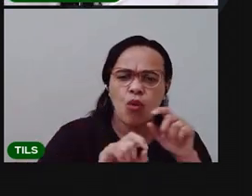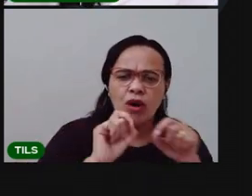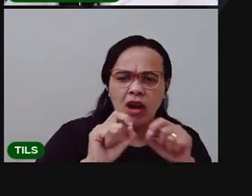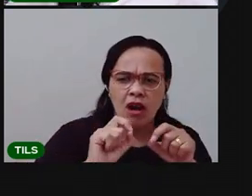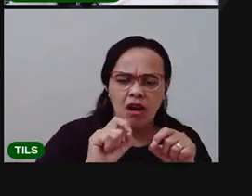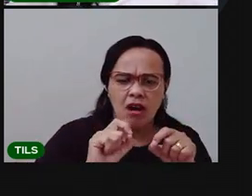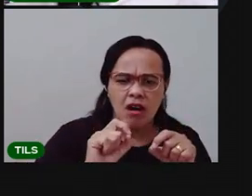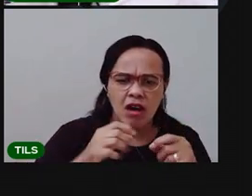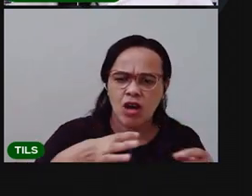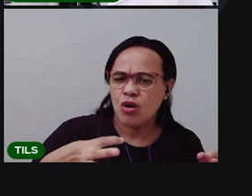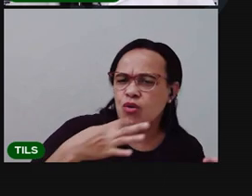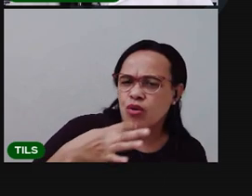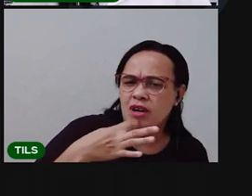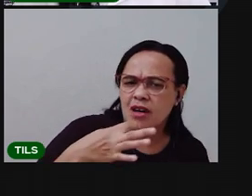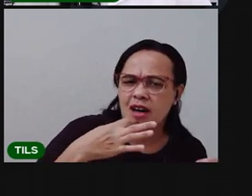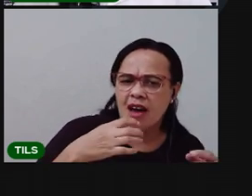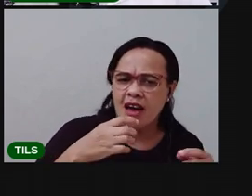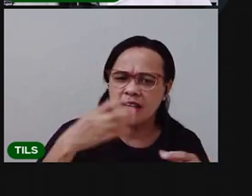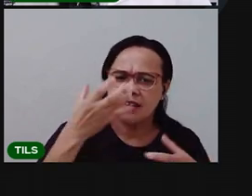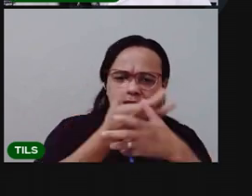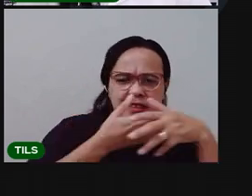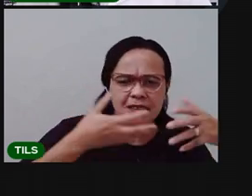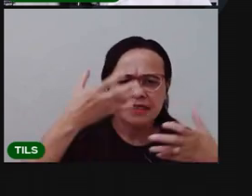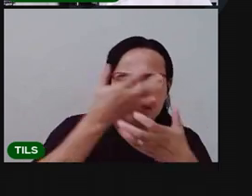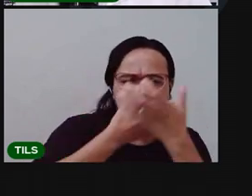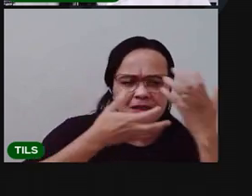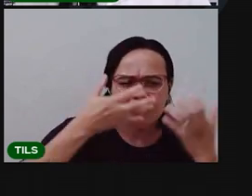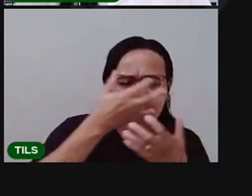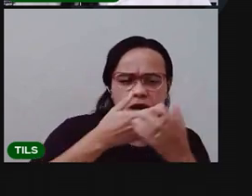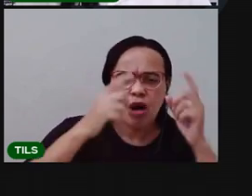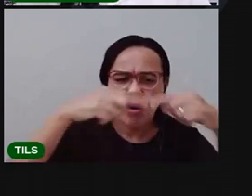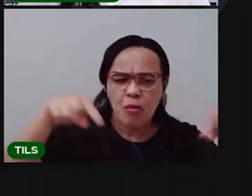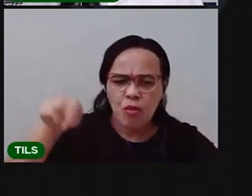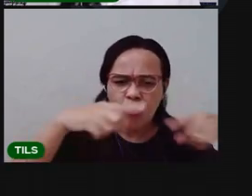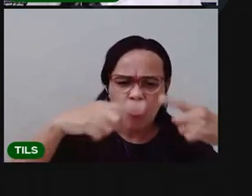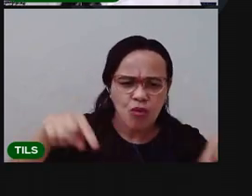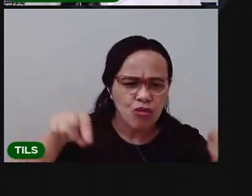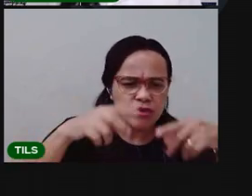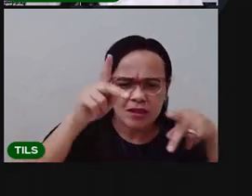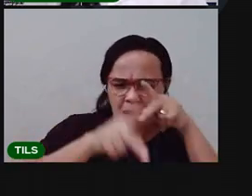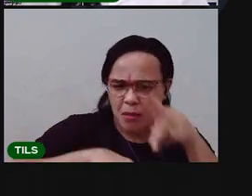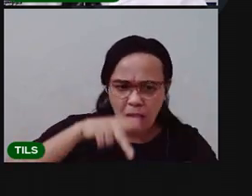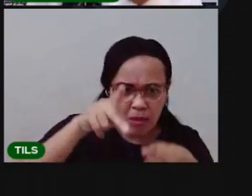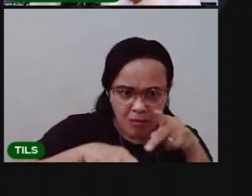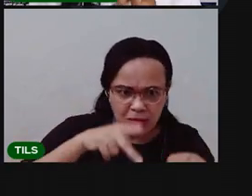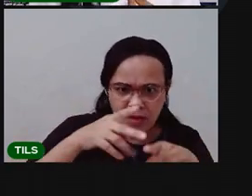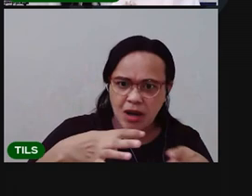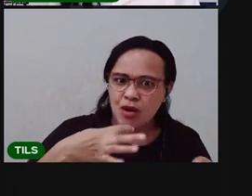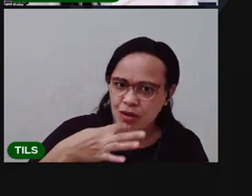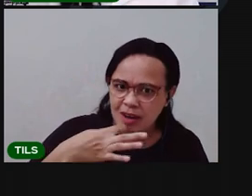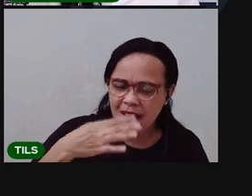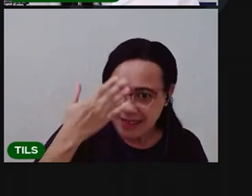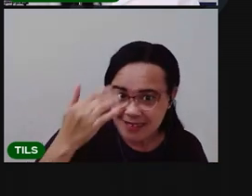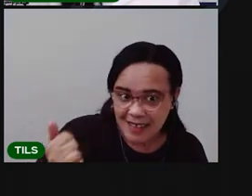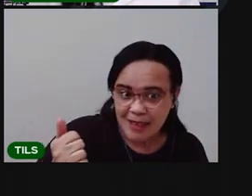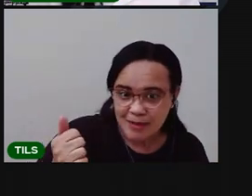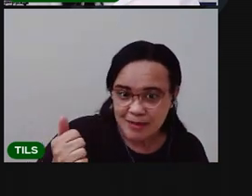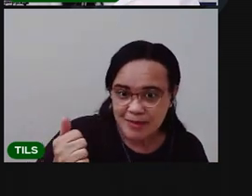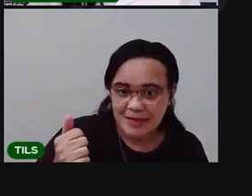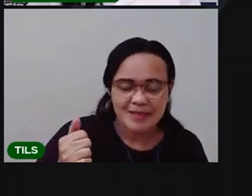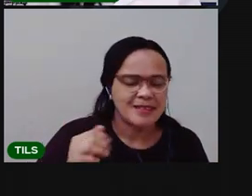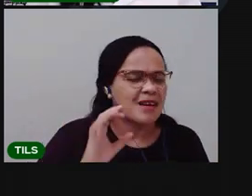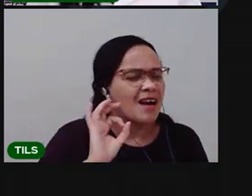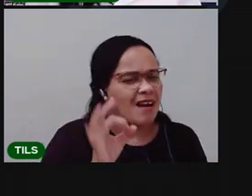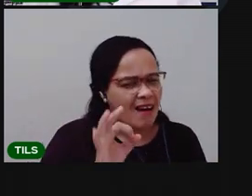Conhece alguma cantiga popular? Tenho certeza que deve ter na sua ponta da língua, várias